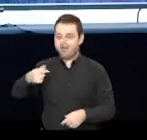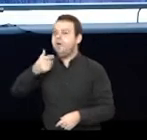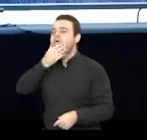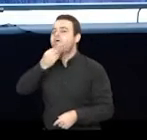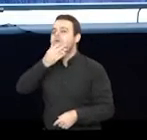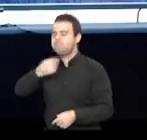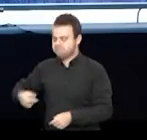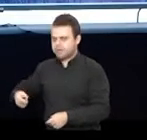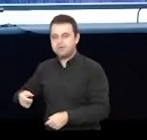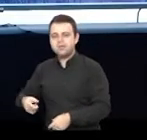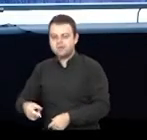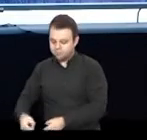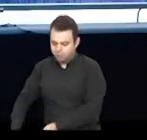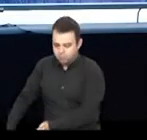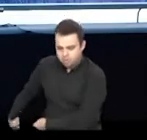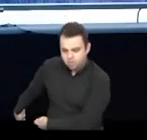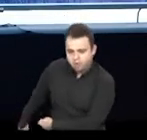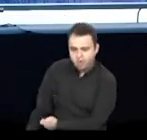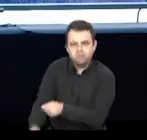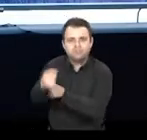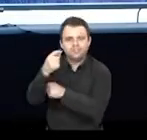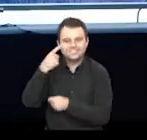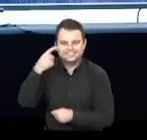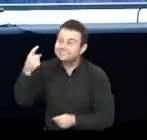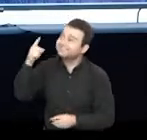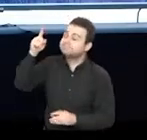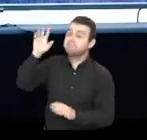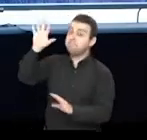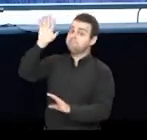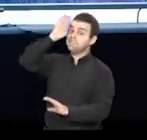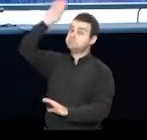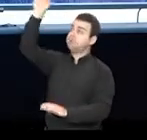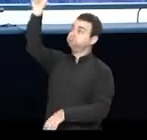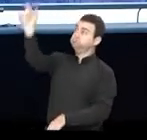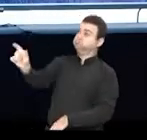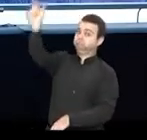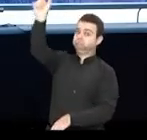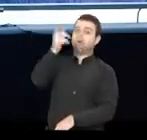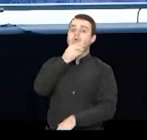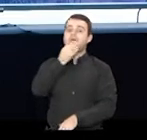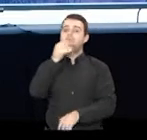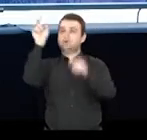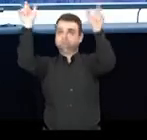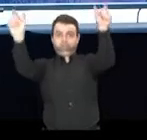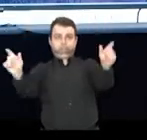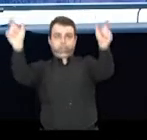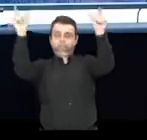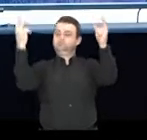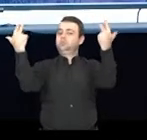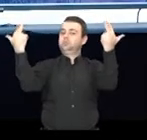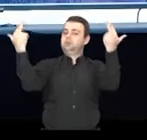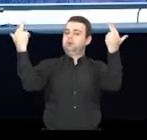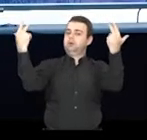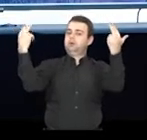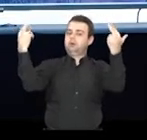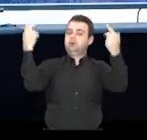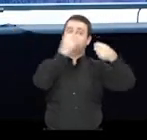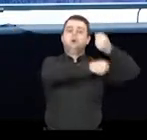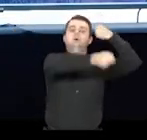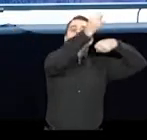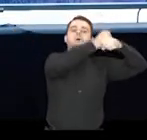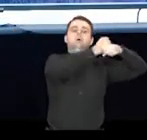Mas percebe que a forma principal está aqui, no centro da obra. Este lavrador de café, homem negro, lá em